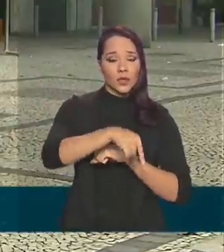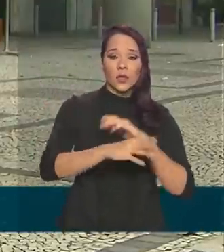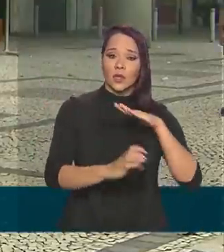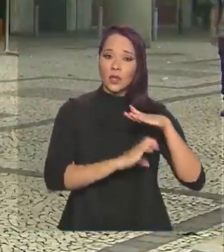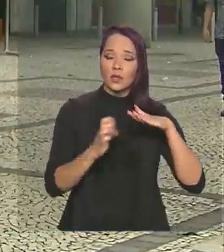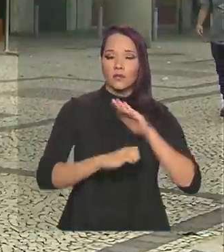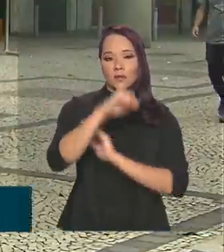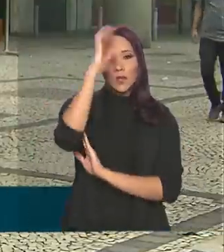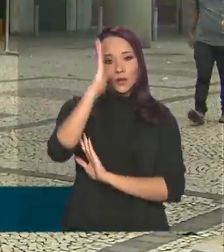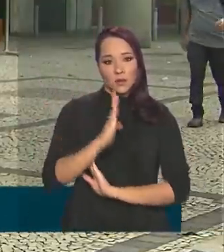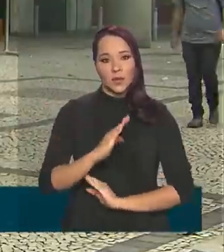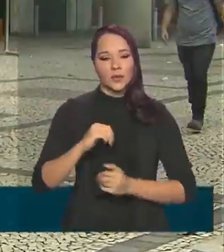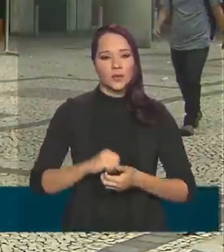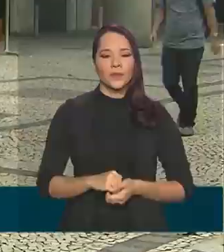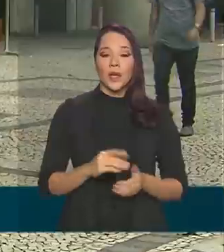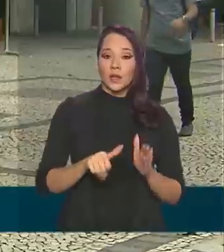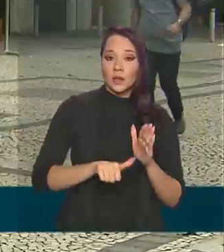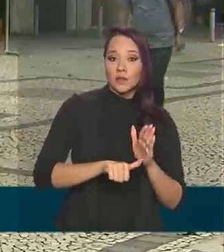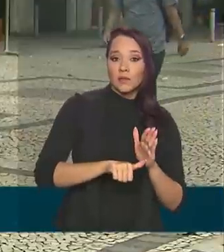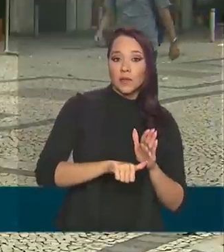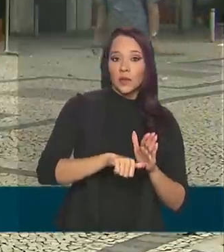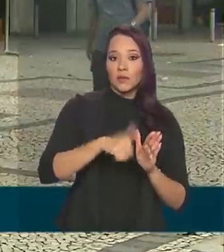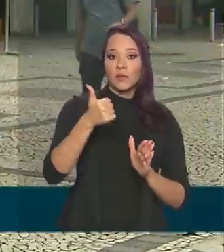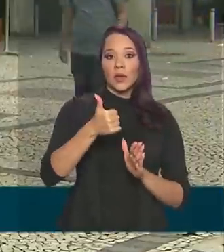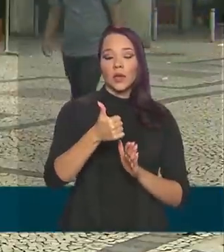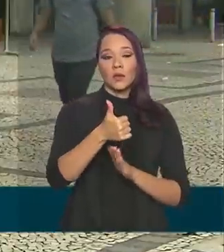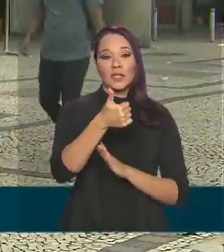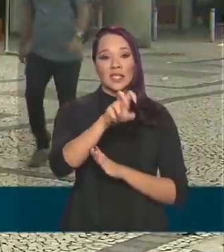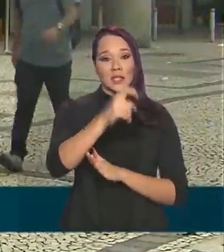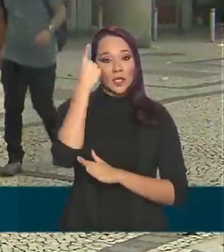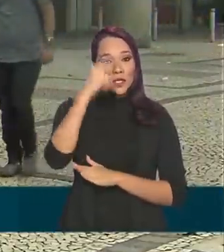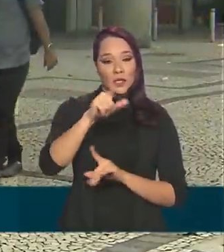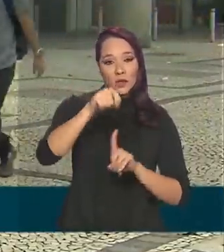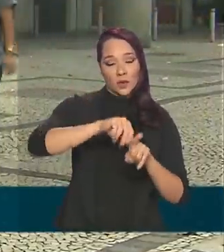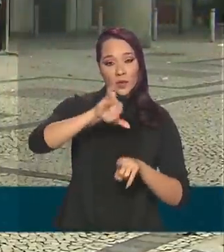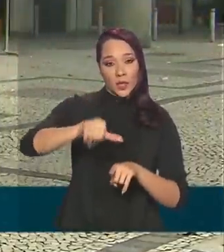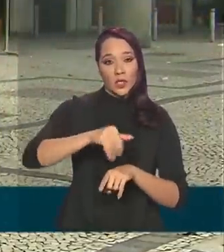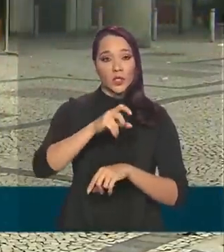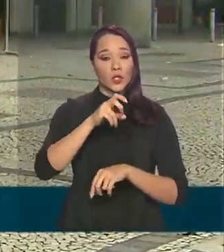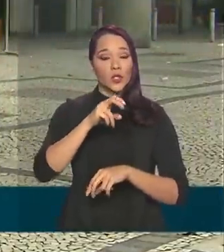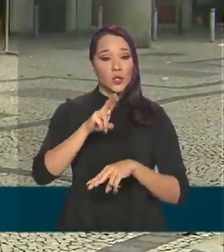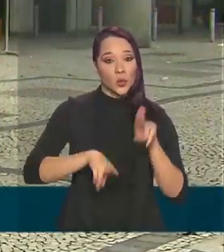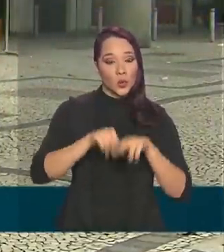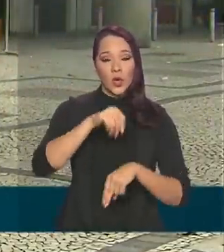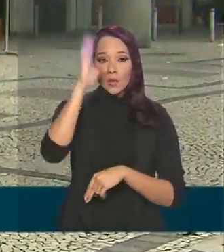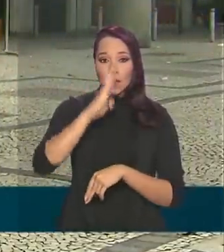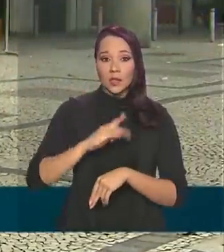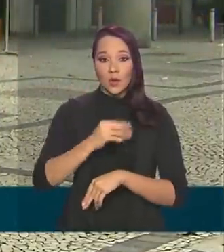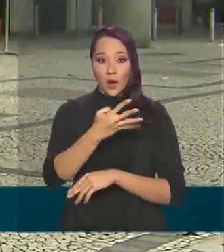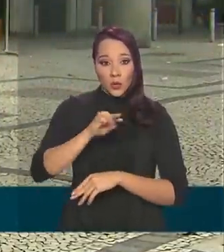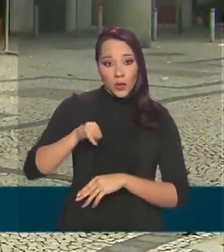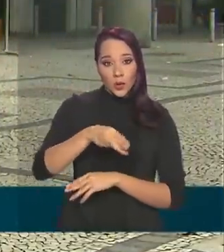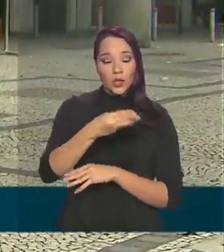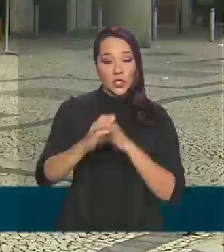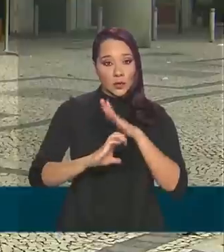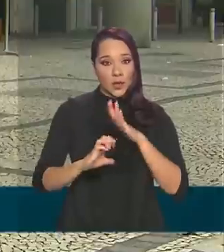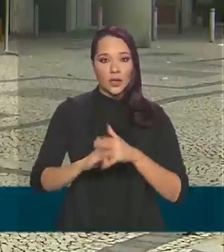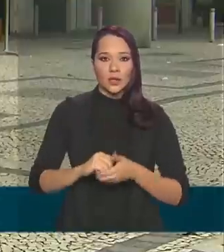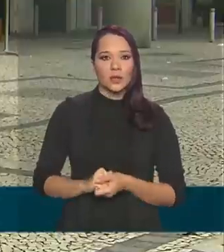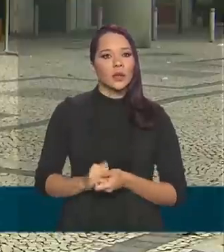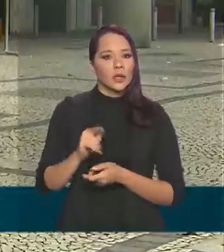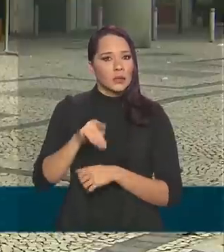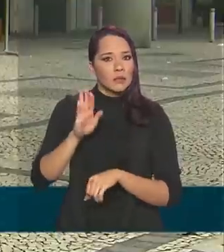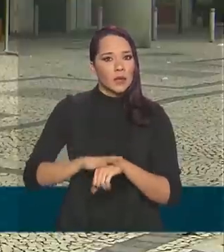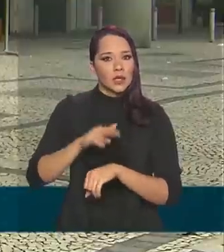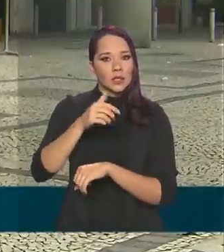empresas brasileiras. Na primeira quinzena de julho, o Brasil tinha 4 milhões de empresas. Desse total, mais de